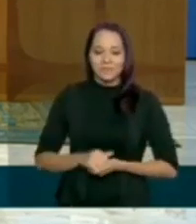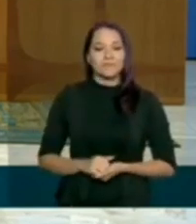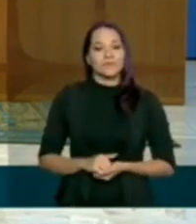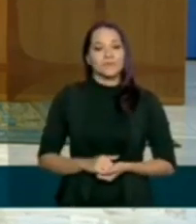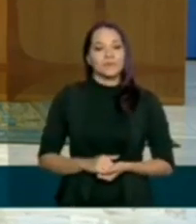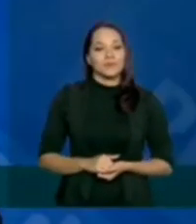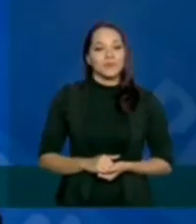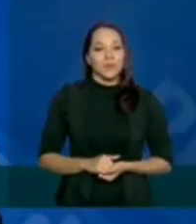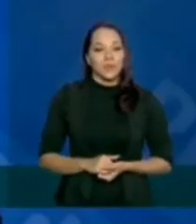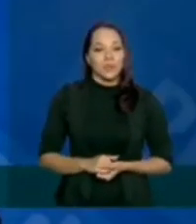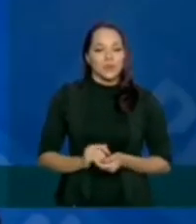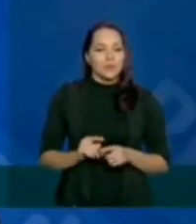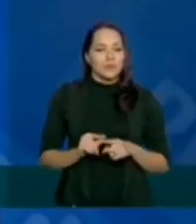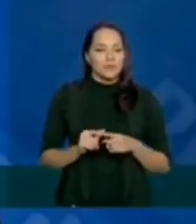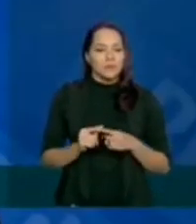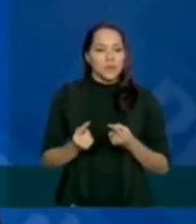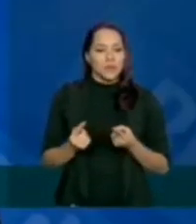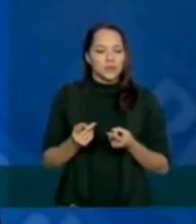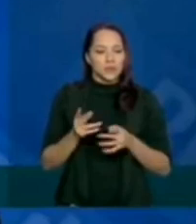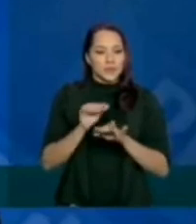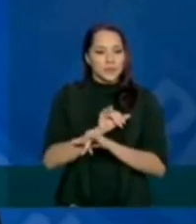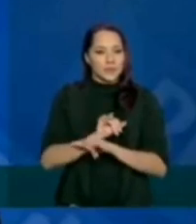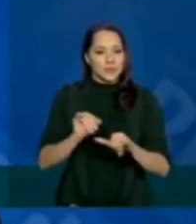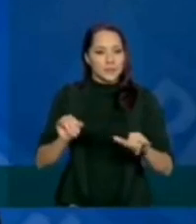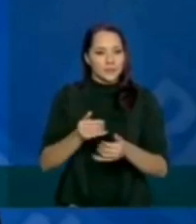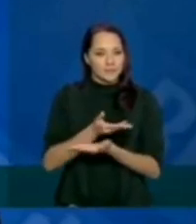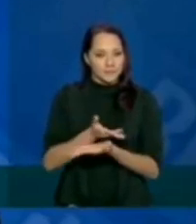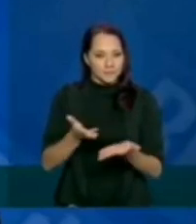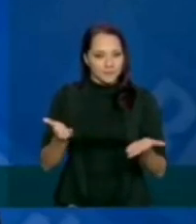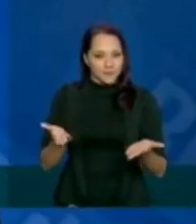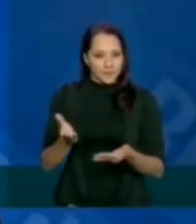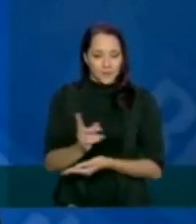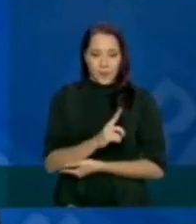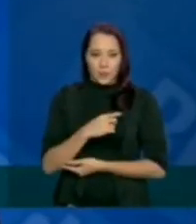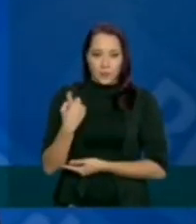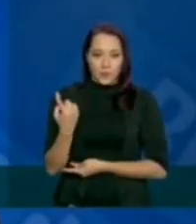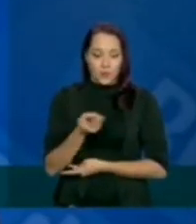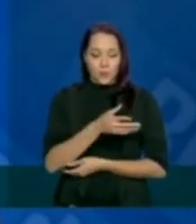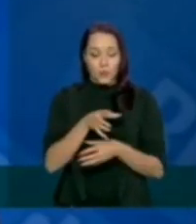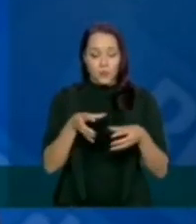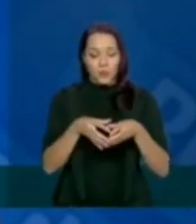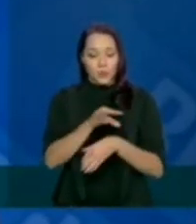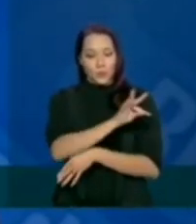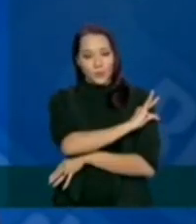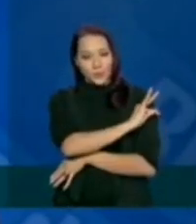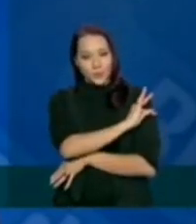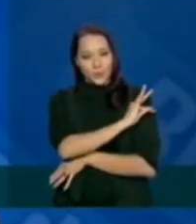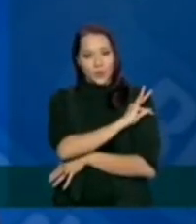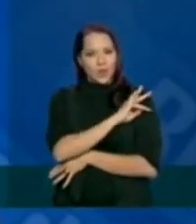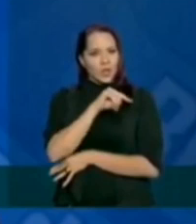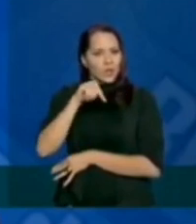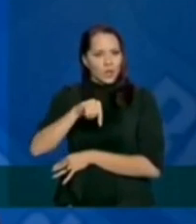mas eu quero passar a todos que os nossos técnicos, os nossos